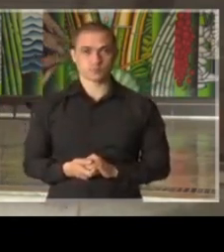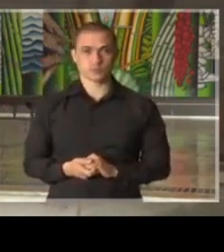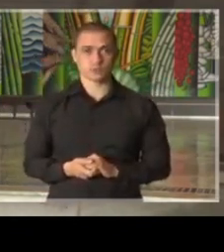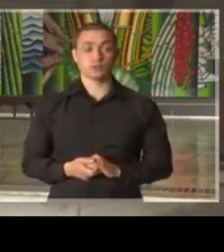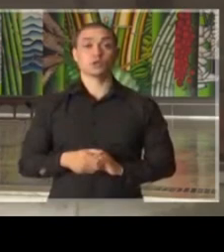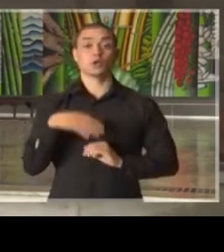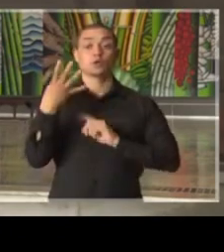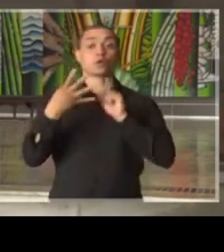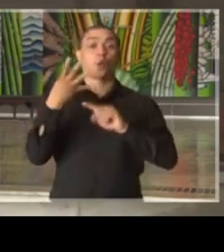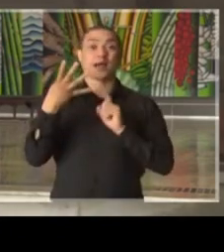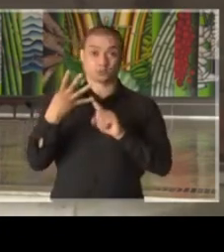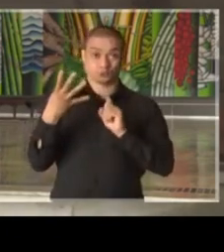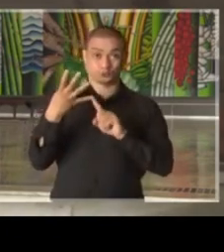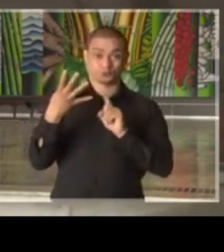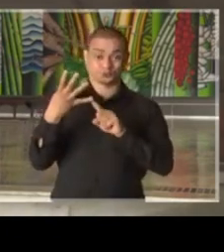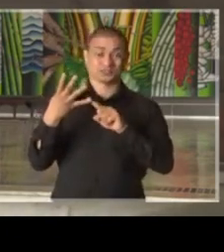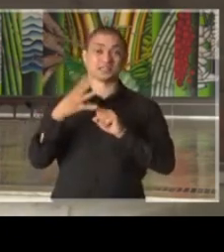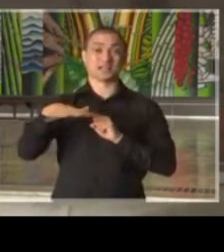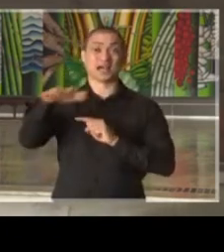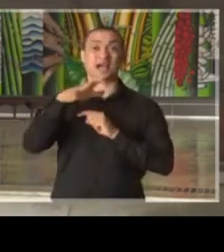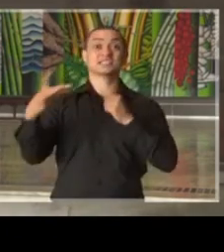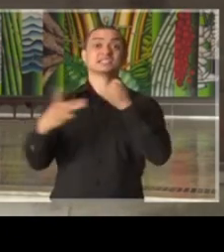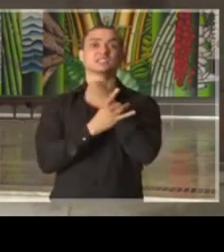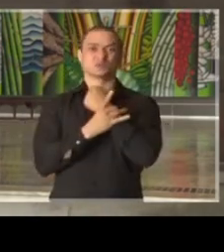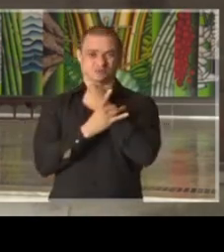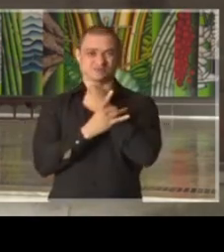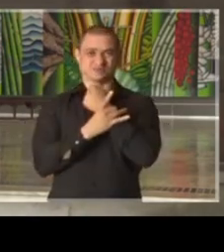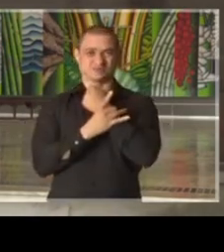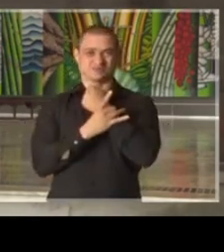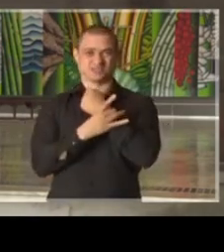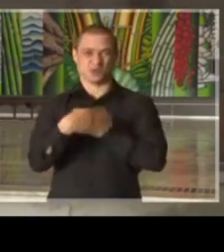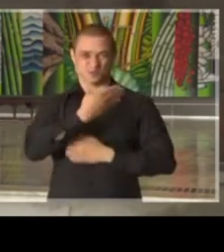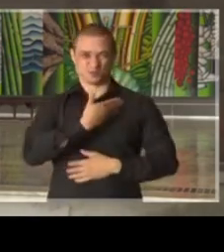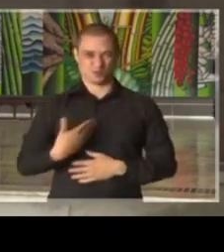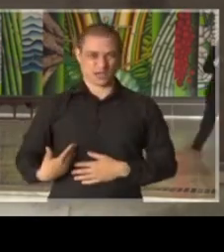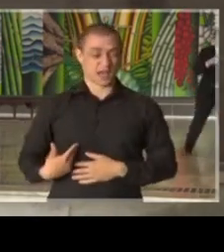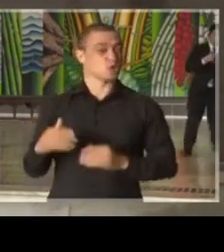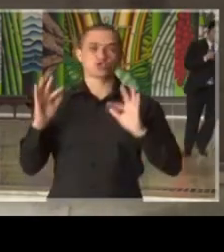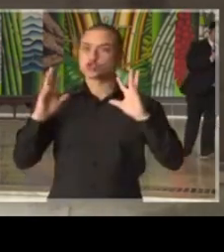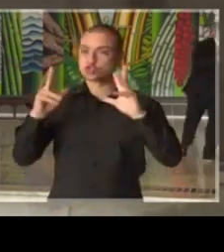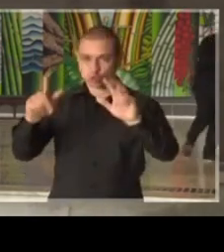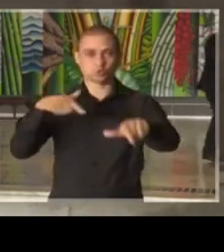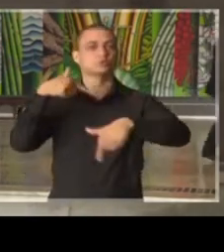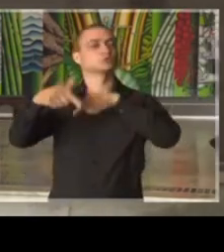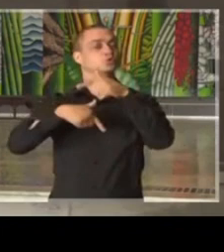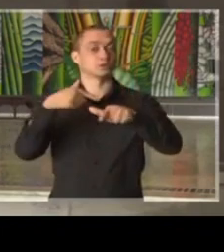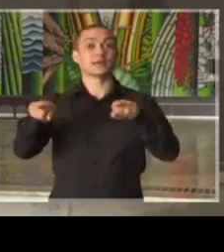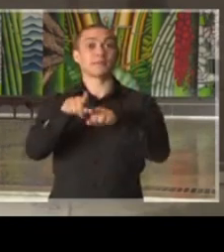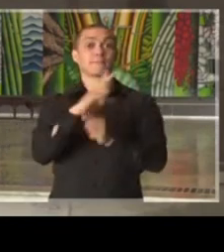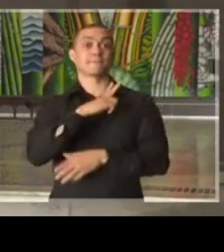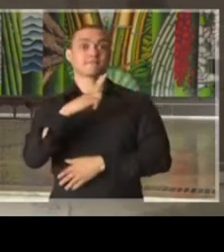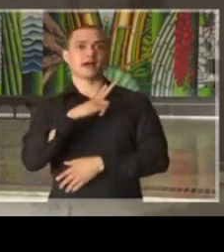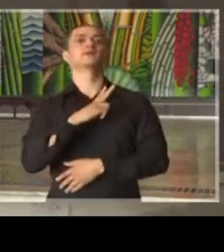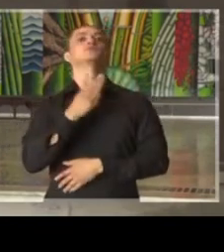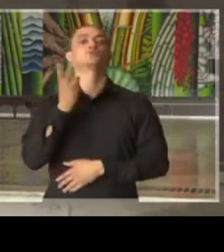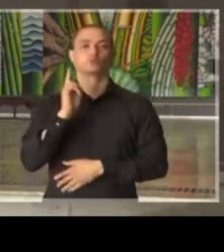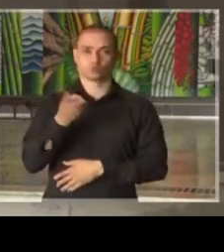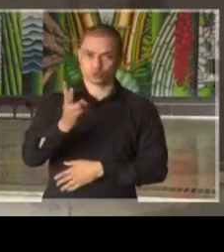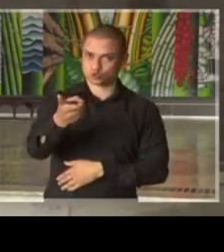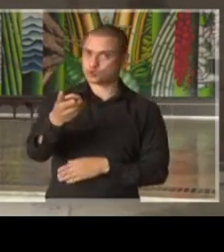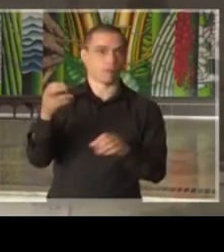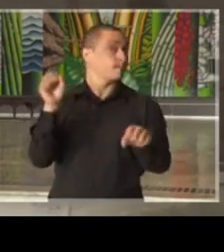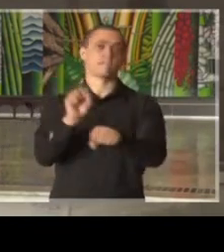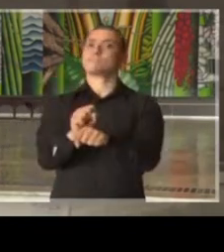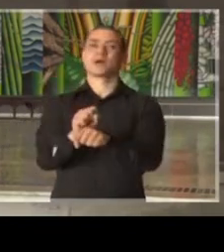Quarto ponto, segurança. Todo o sistema de segurança pública e segurança privada continuam a operar